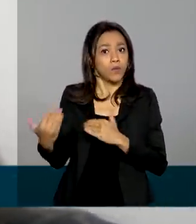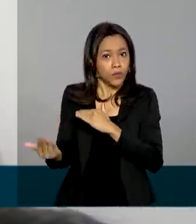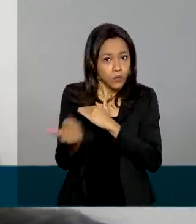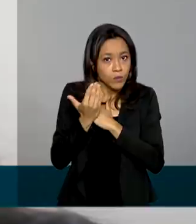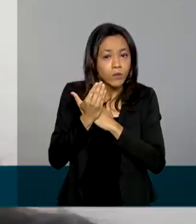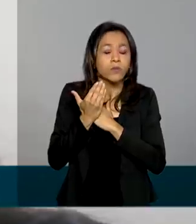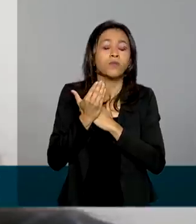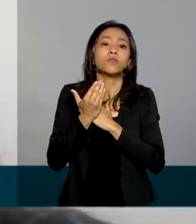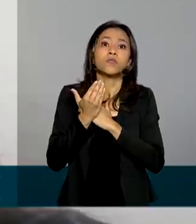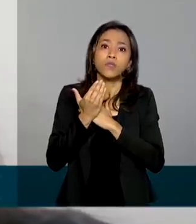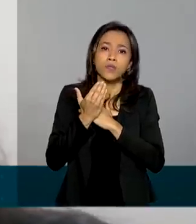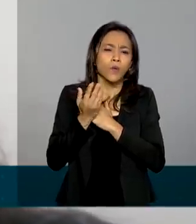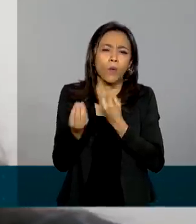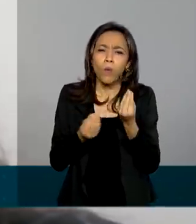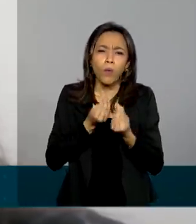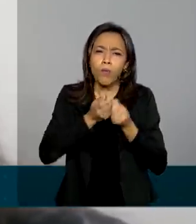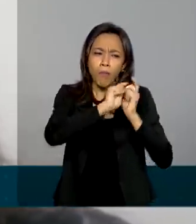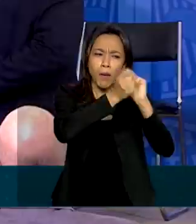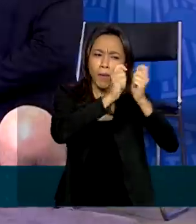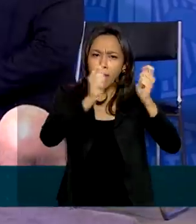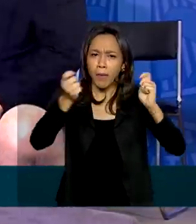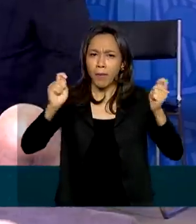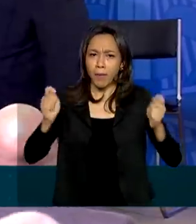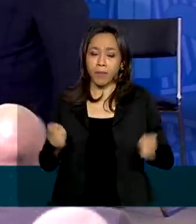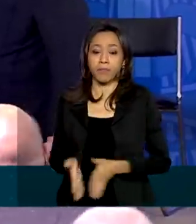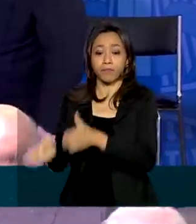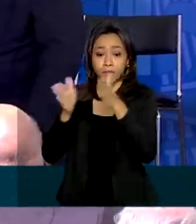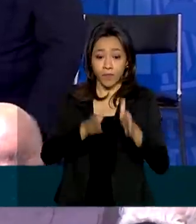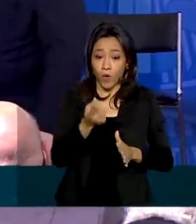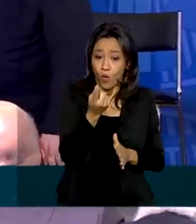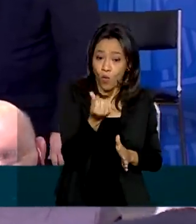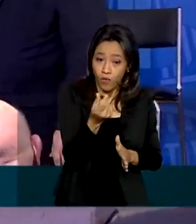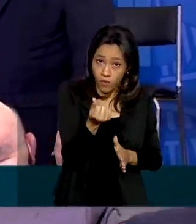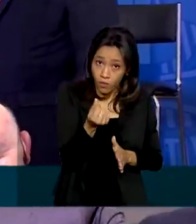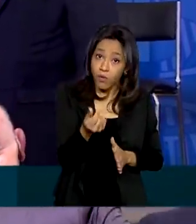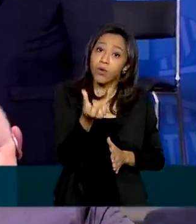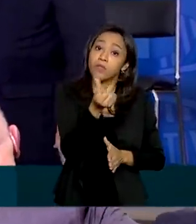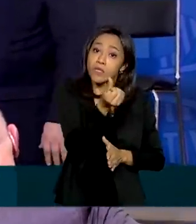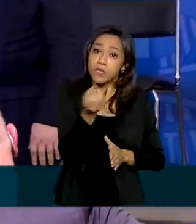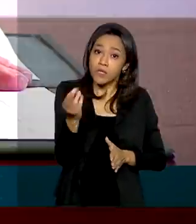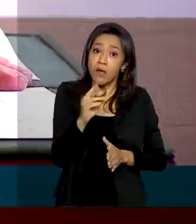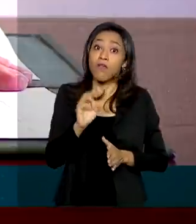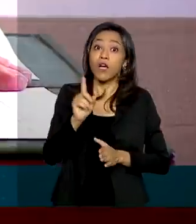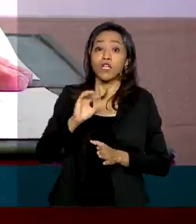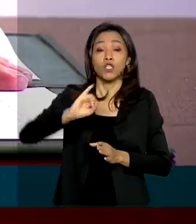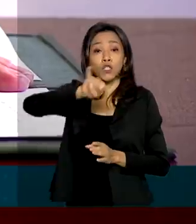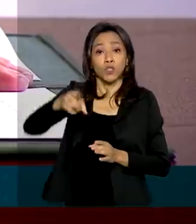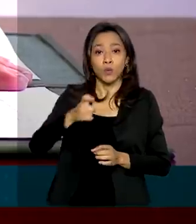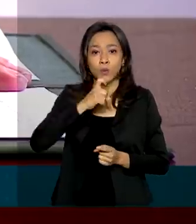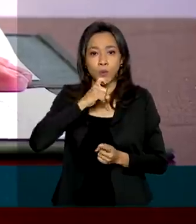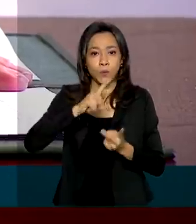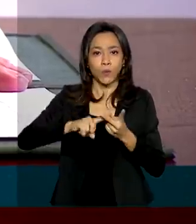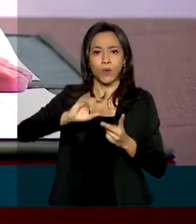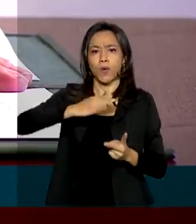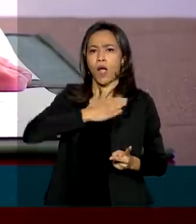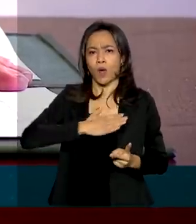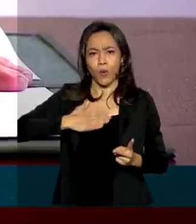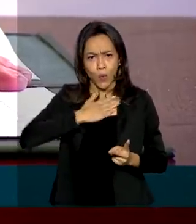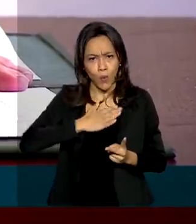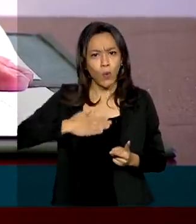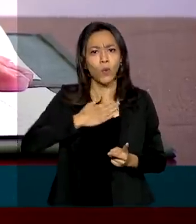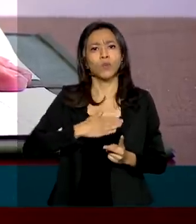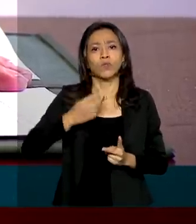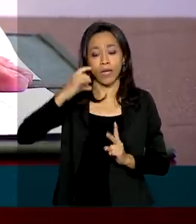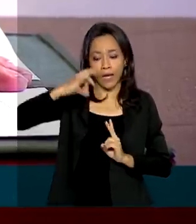gente a pagar as contas. O valor extra será depositado em julho e agosto, 600 reais